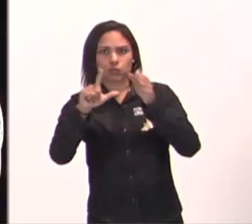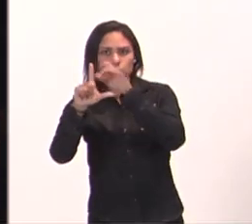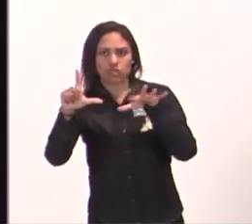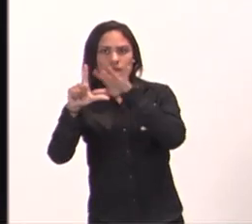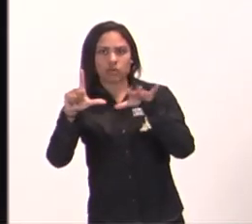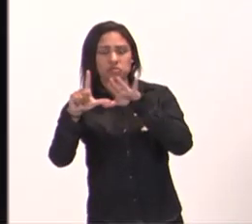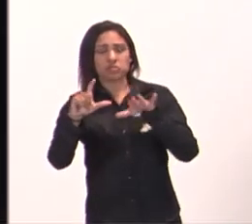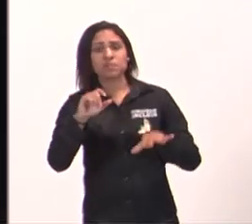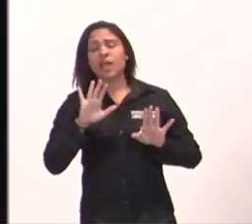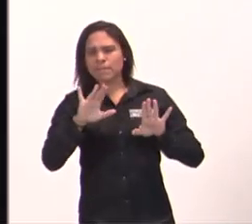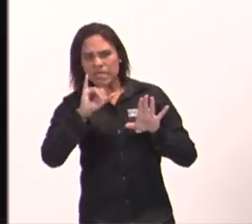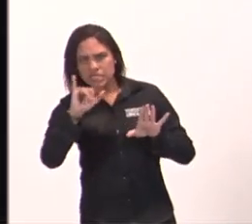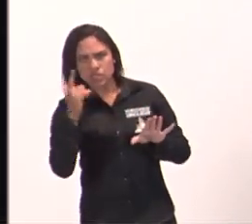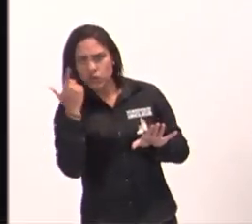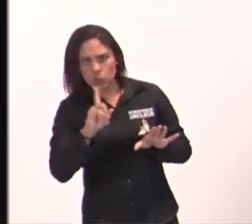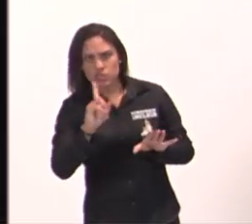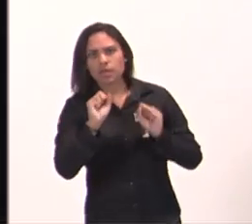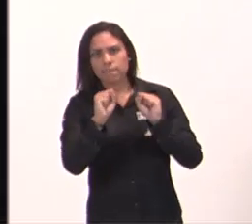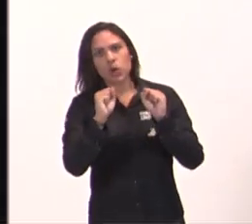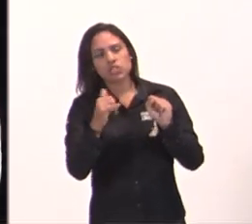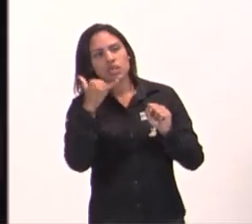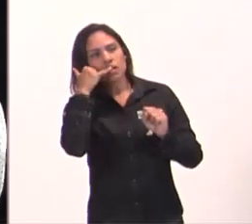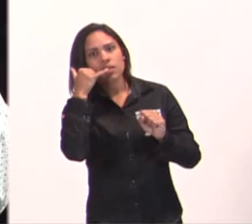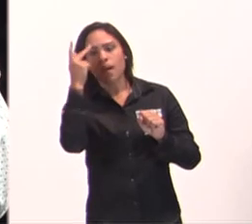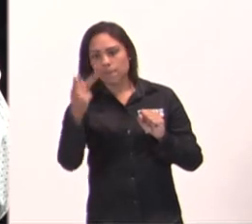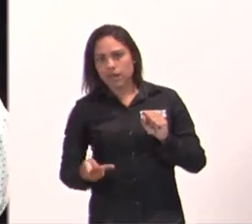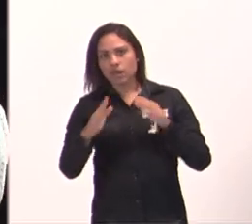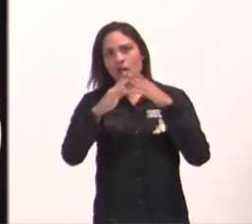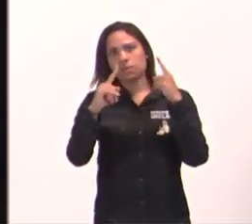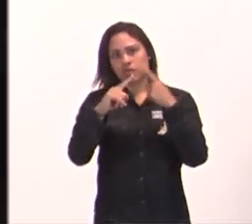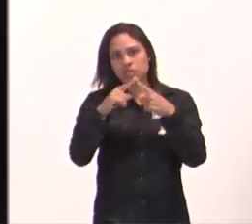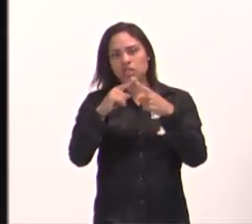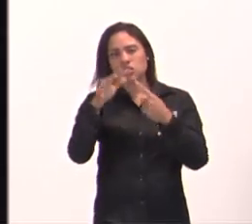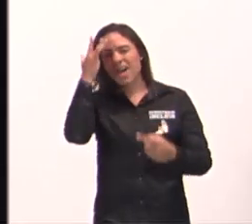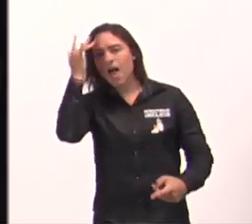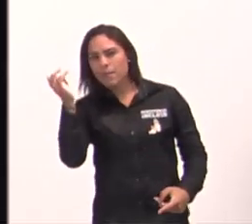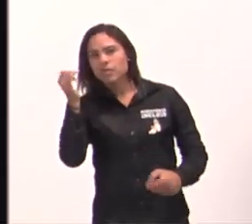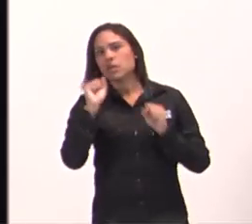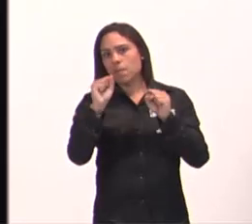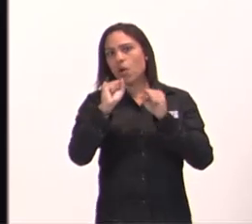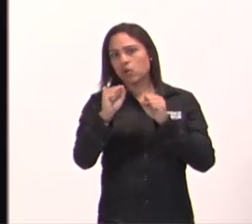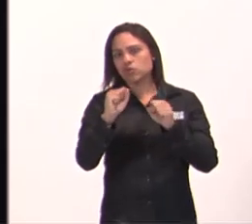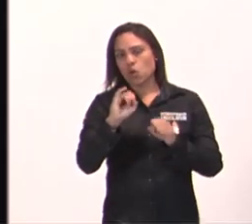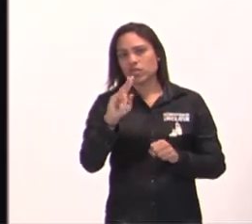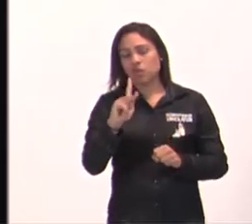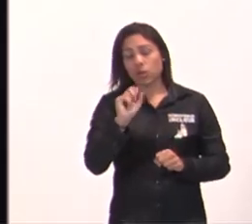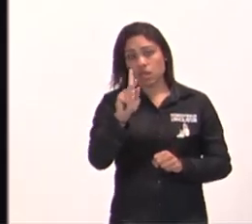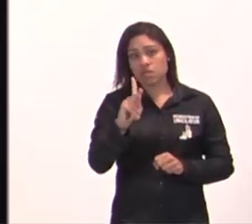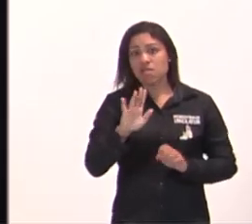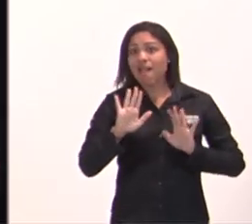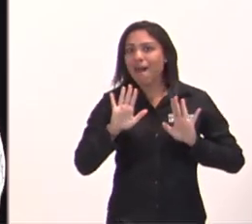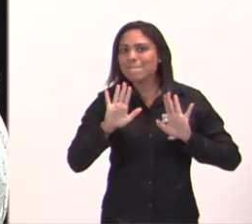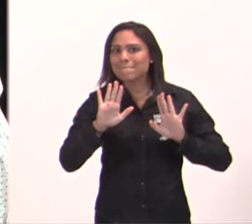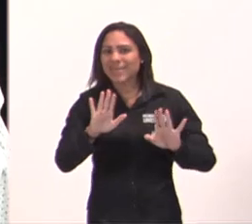é mais complicado que não tem os dados todos seus, mas você liga amanhã, mas o ideal mesmo é agora, se você não tem